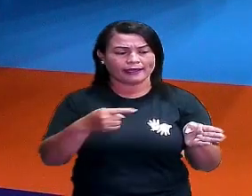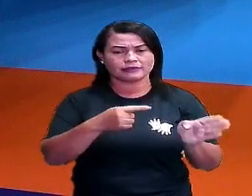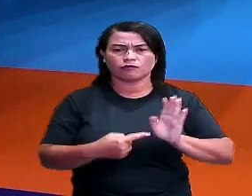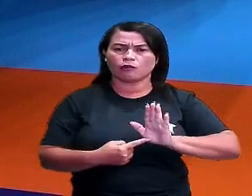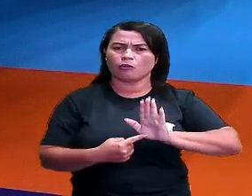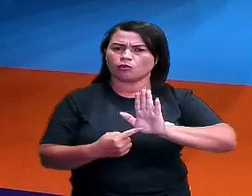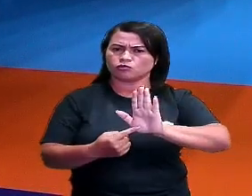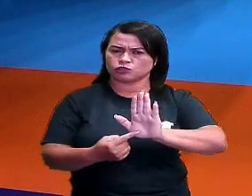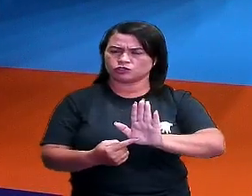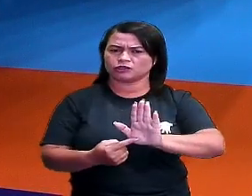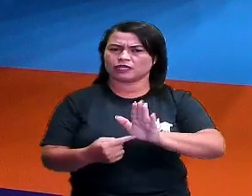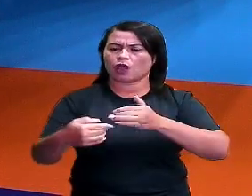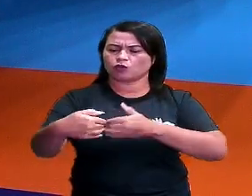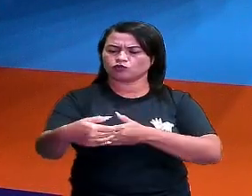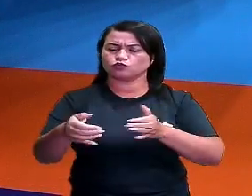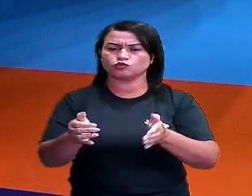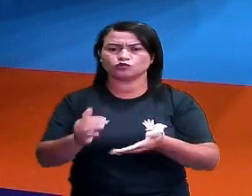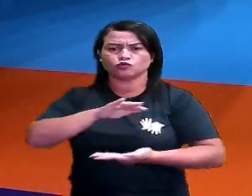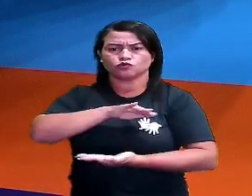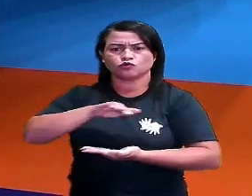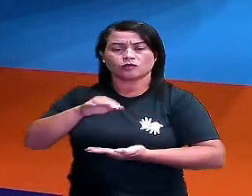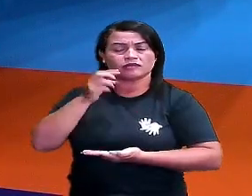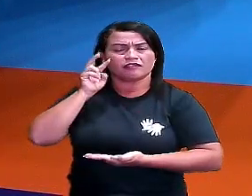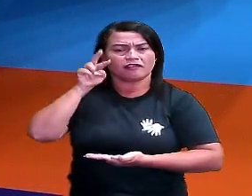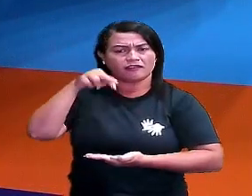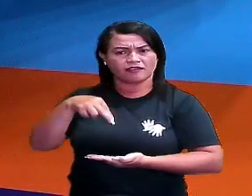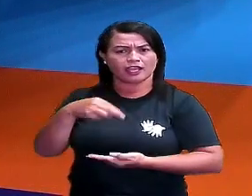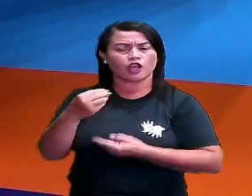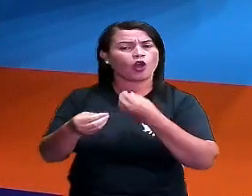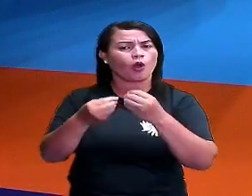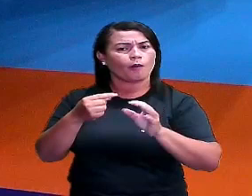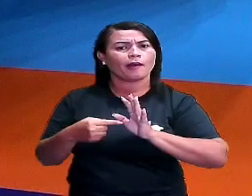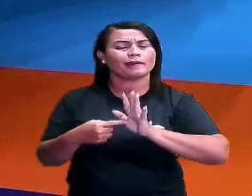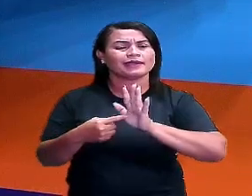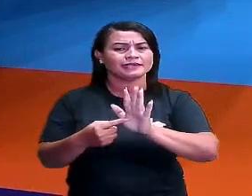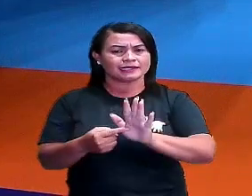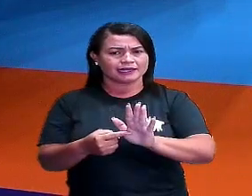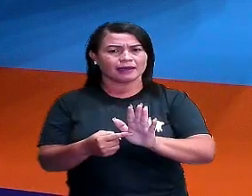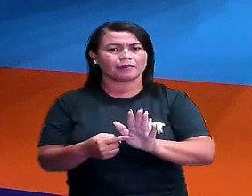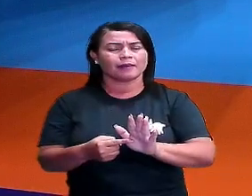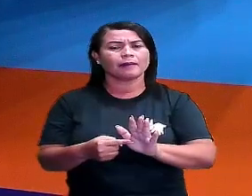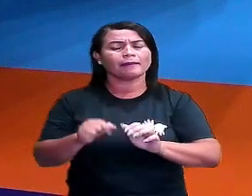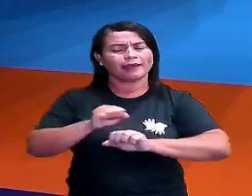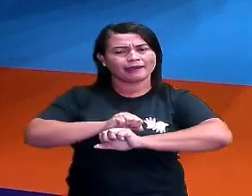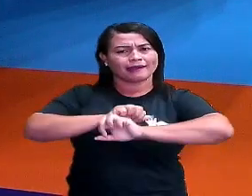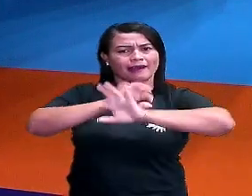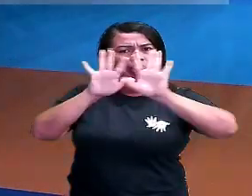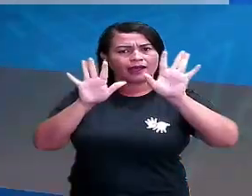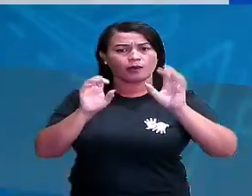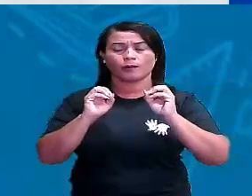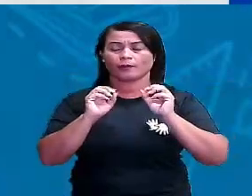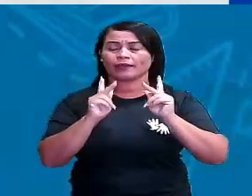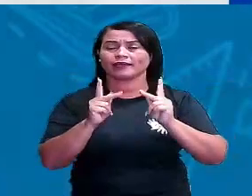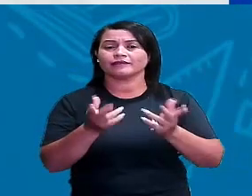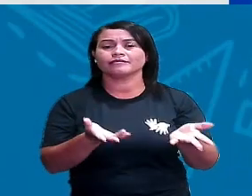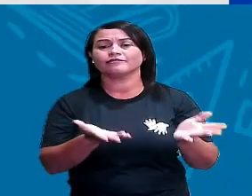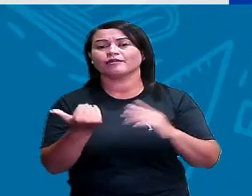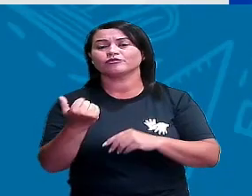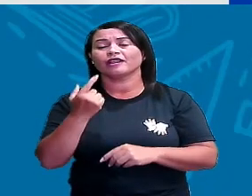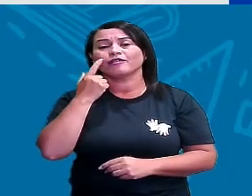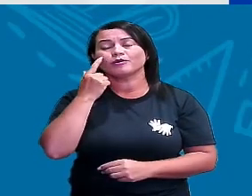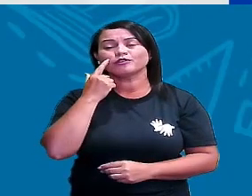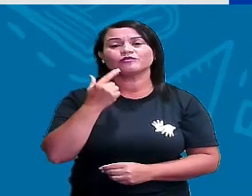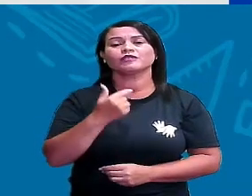um sólido geométrico para que vocês possam ver essa representação de forma bem característica. Ok? Então vamos lá,